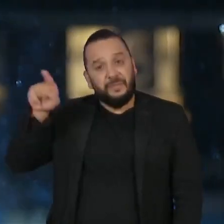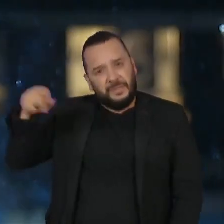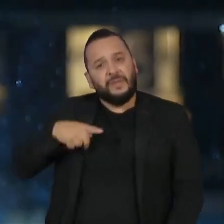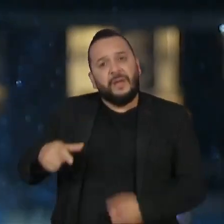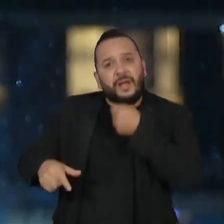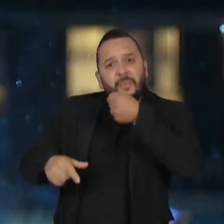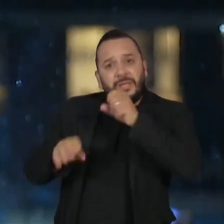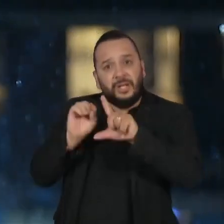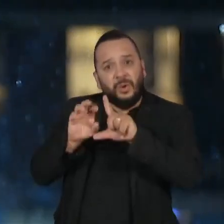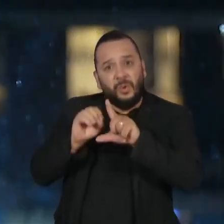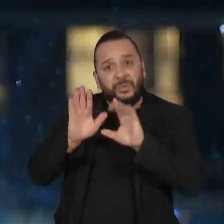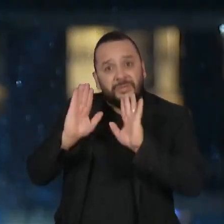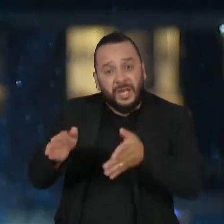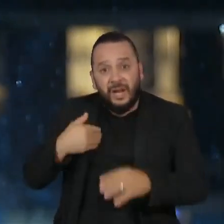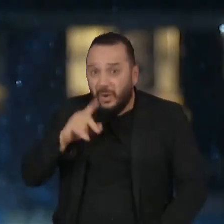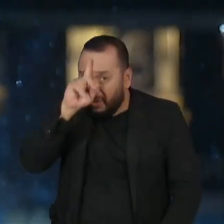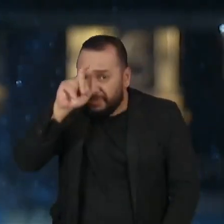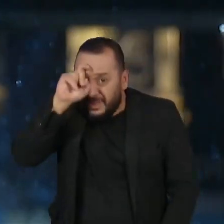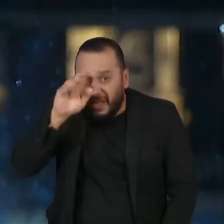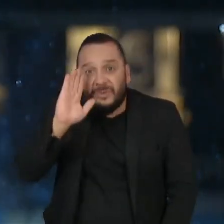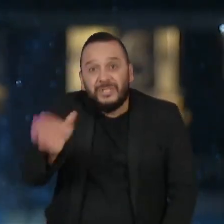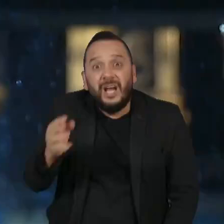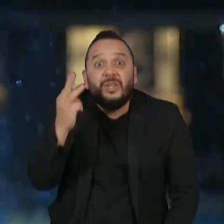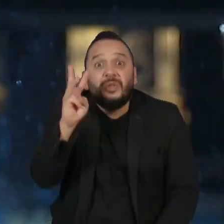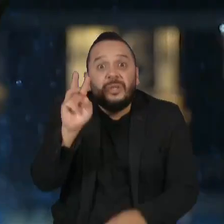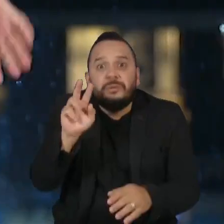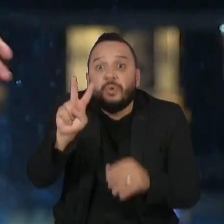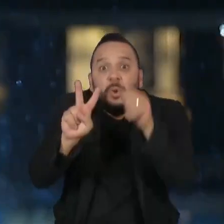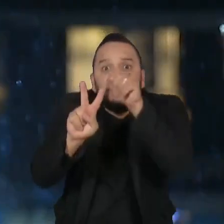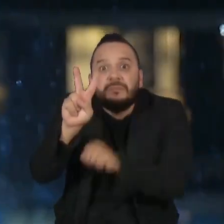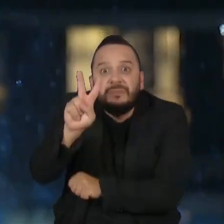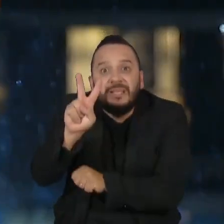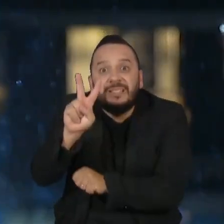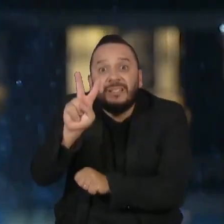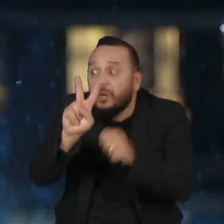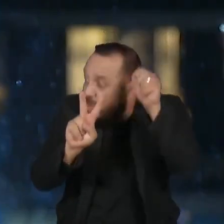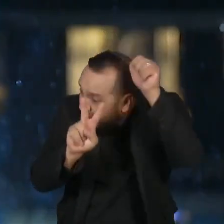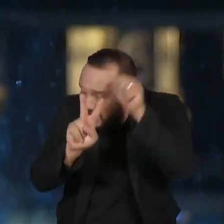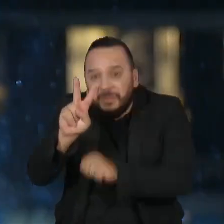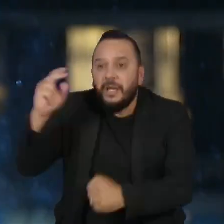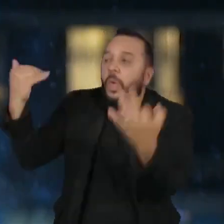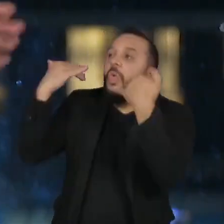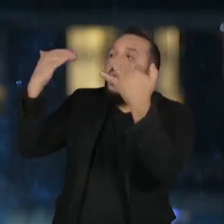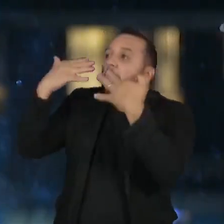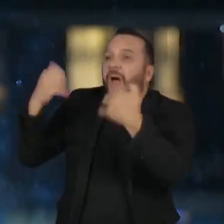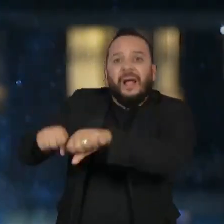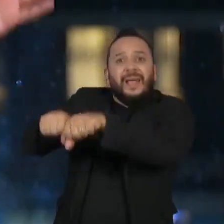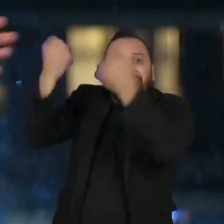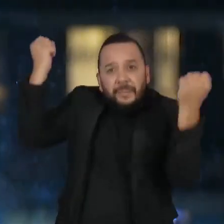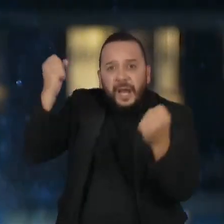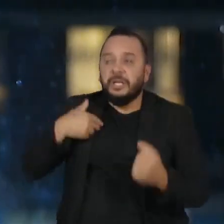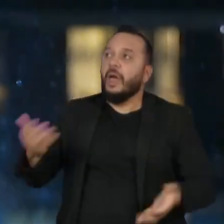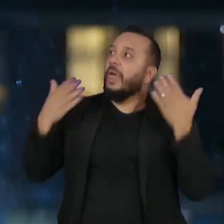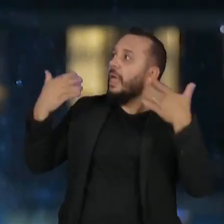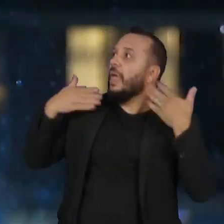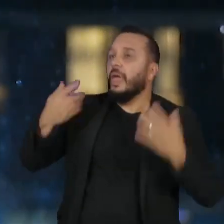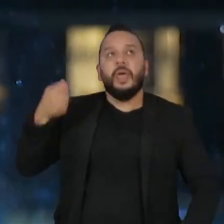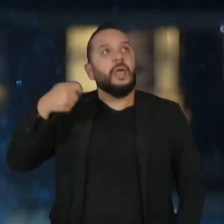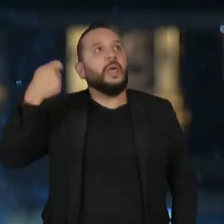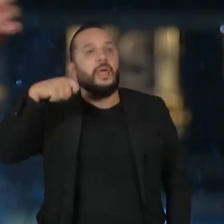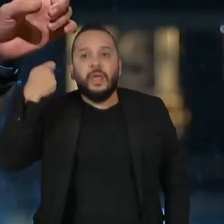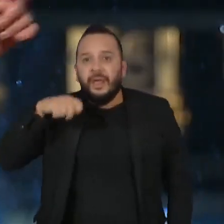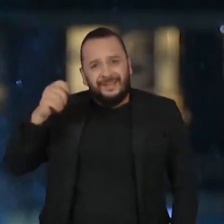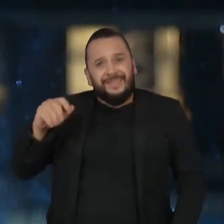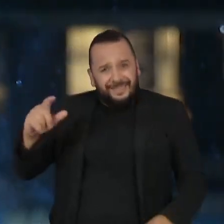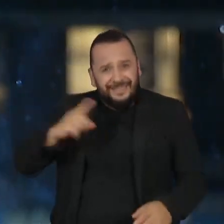dois meses com ar-condicionado quebrado. Pacientes com 40 graus, uma situação crítica, infecção crescendo.